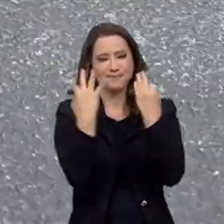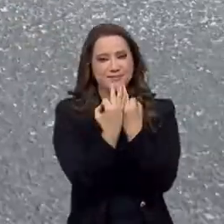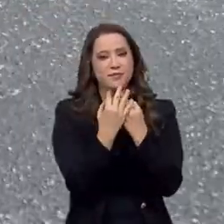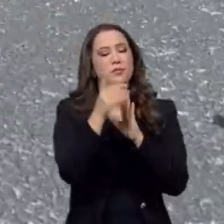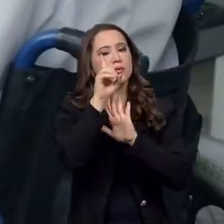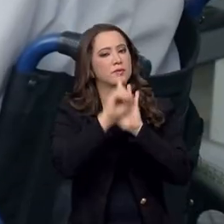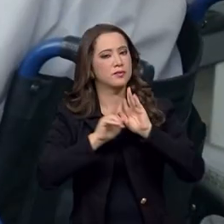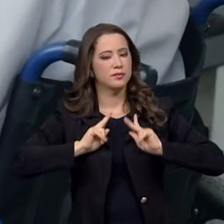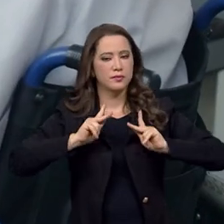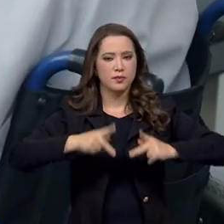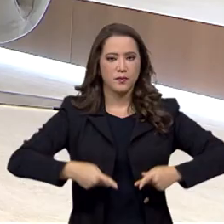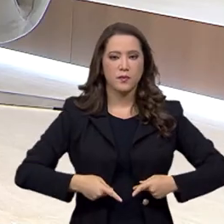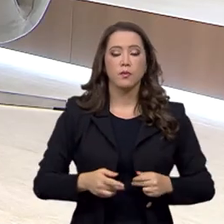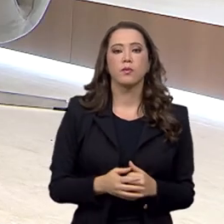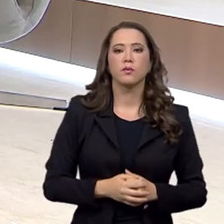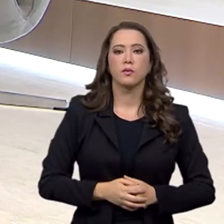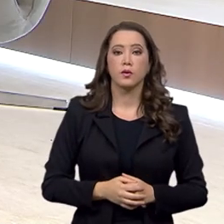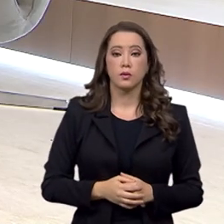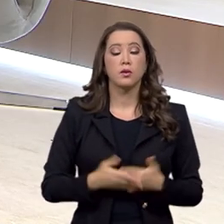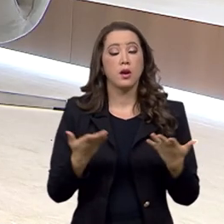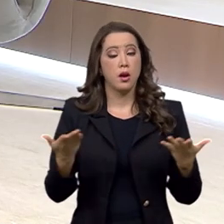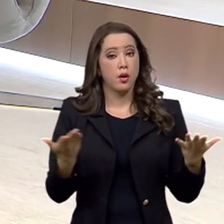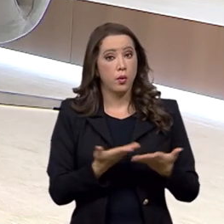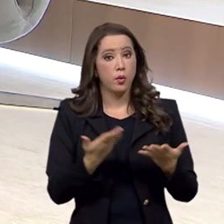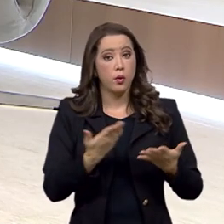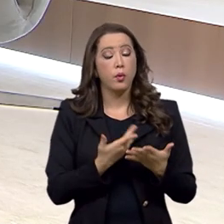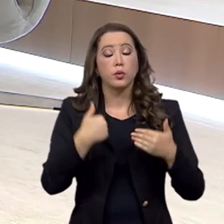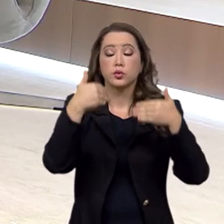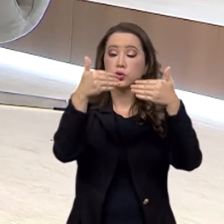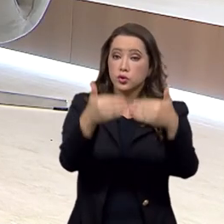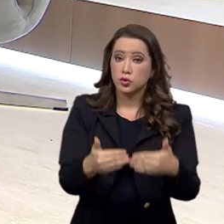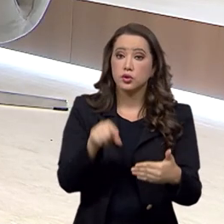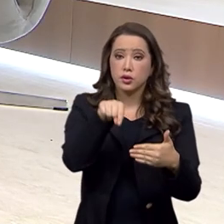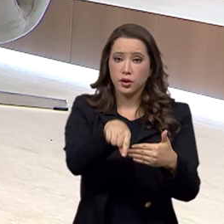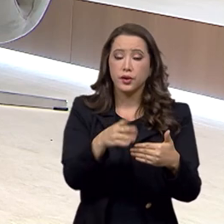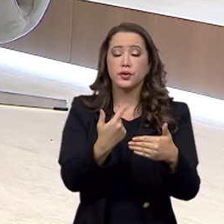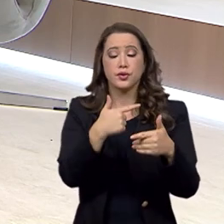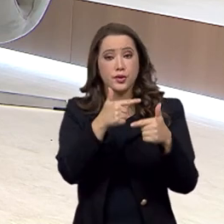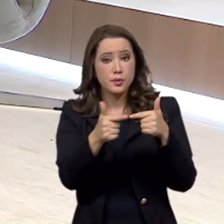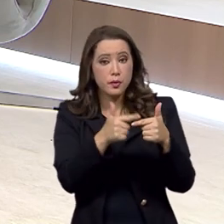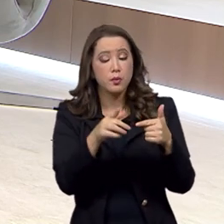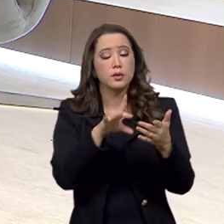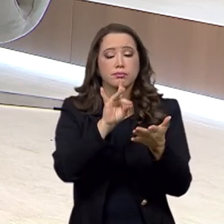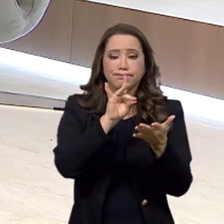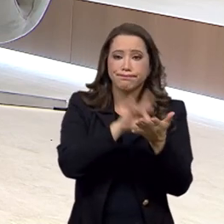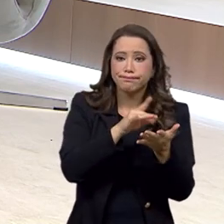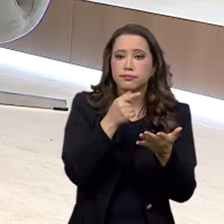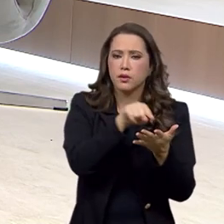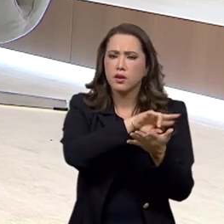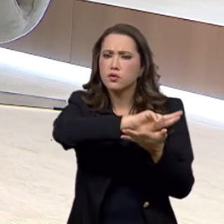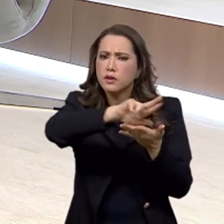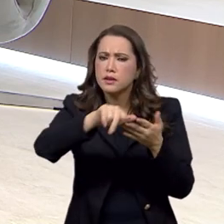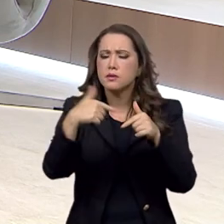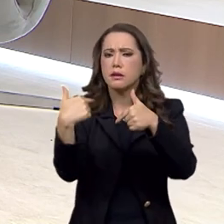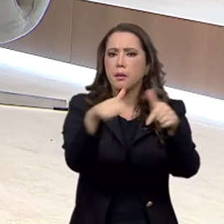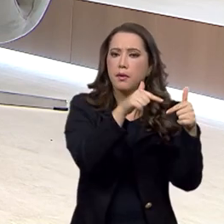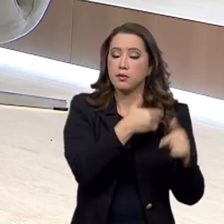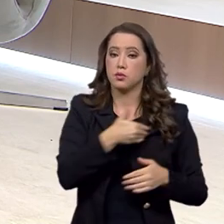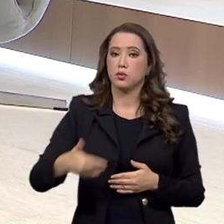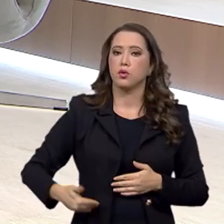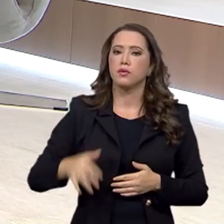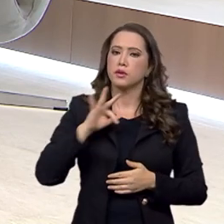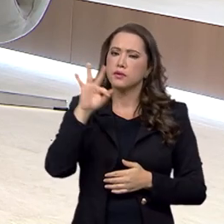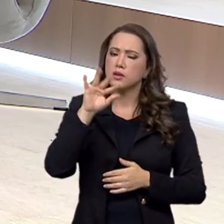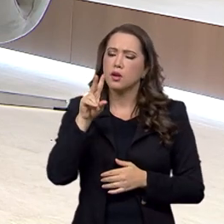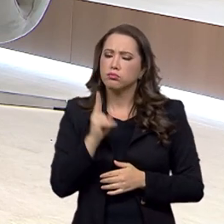dos Direitos Humanos. Para enfrentar esta realidade, diversas ações do governo federal têm sido implementadas ao longo